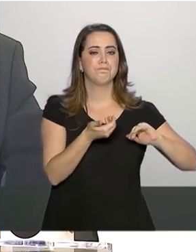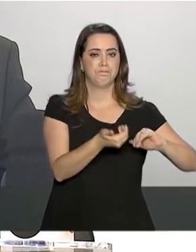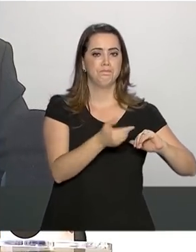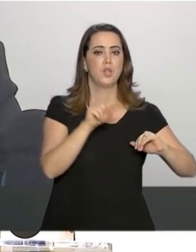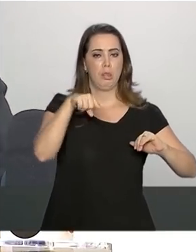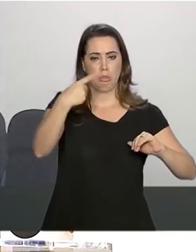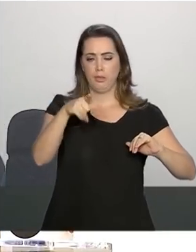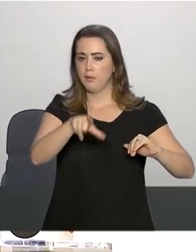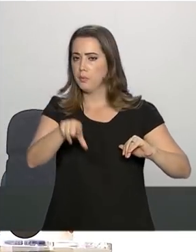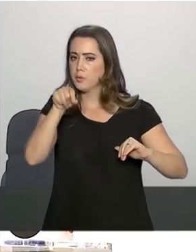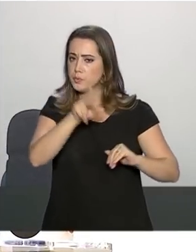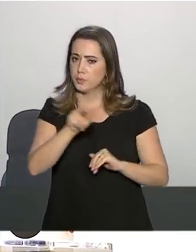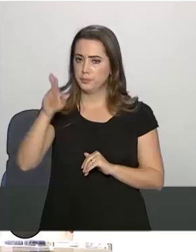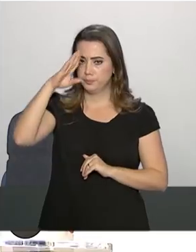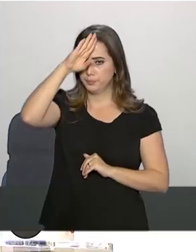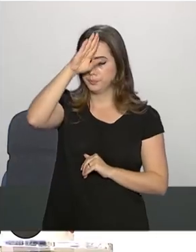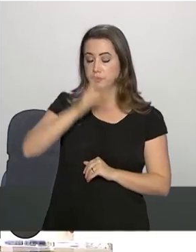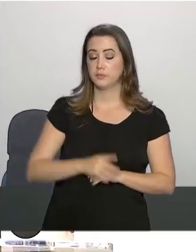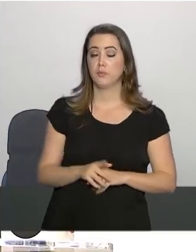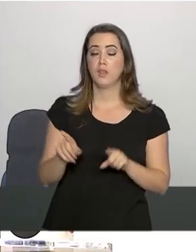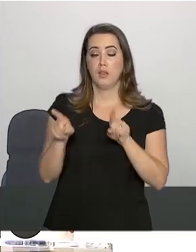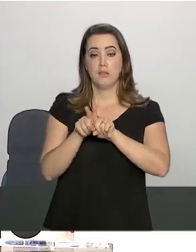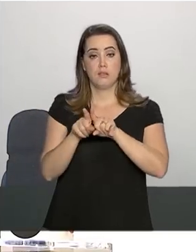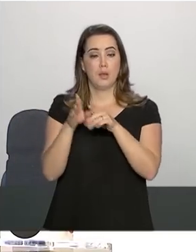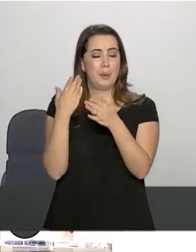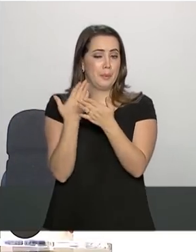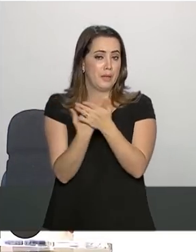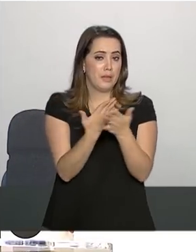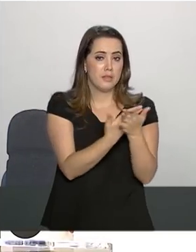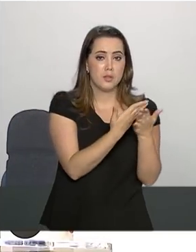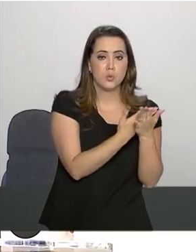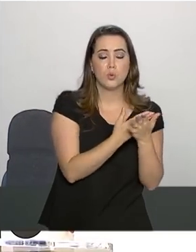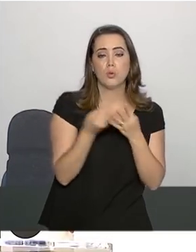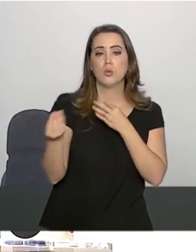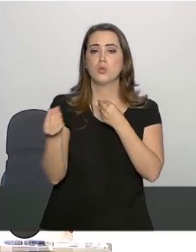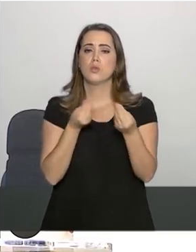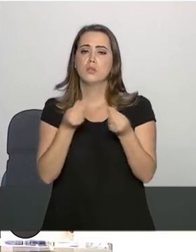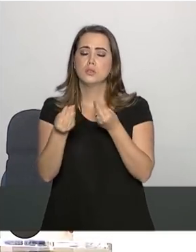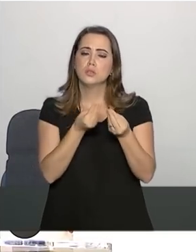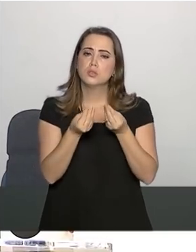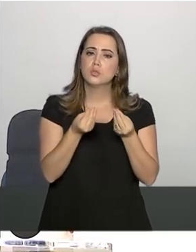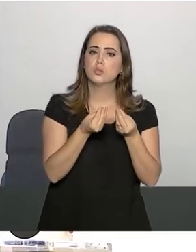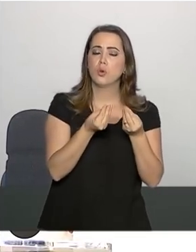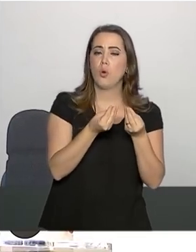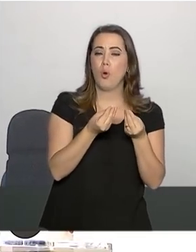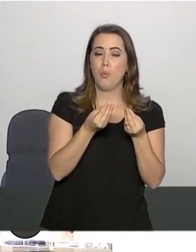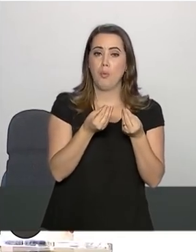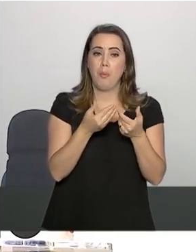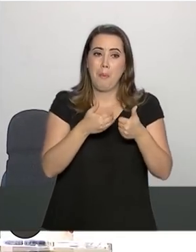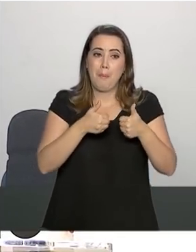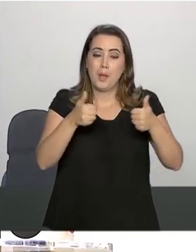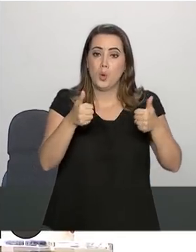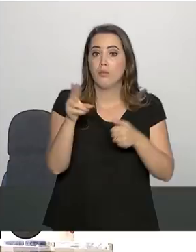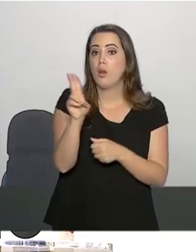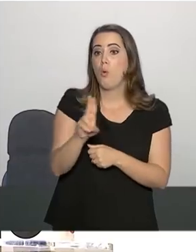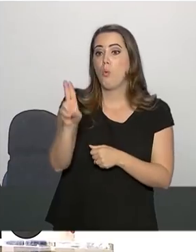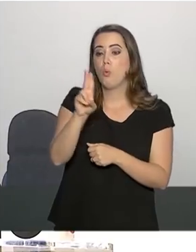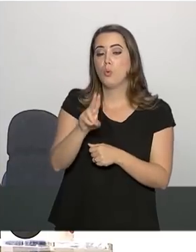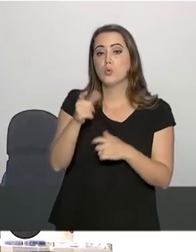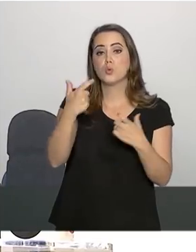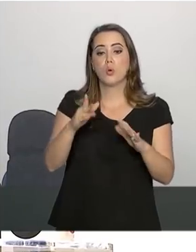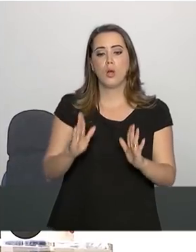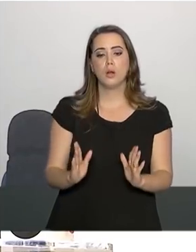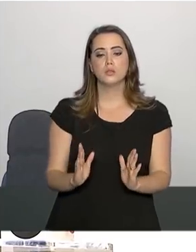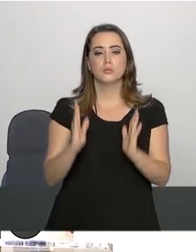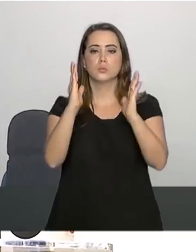E ainda, estudos sobre a otimização no uso de prédios públicos, a fim de